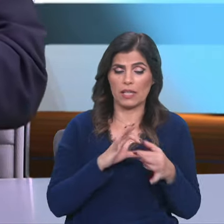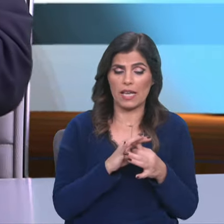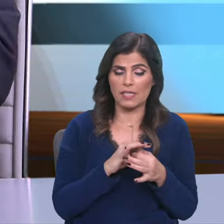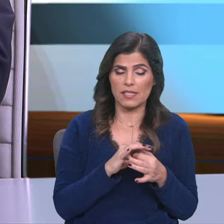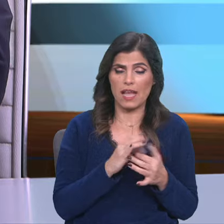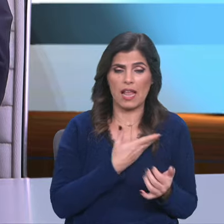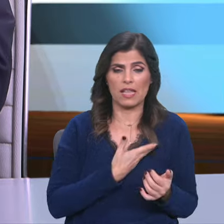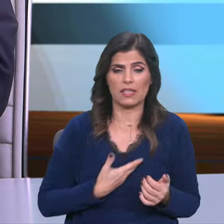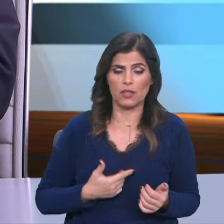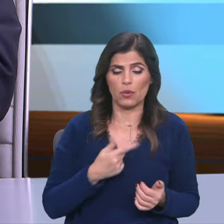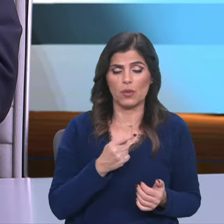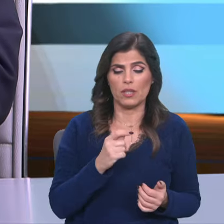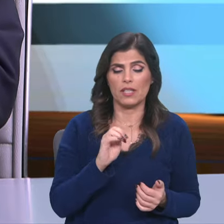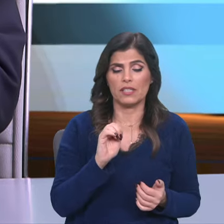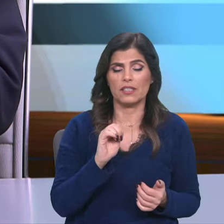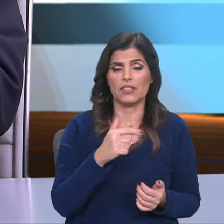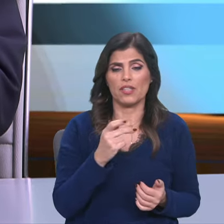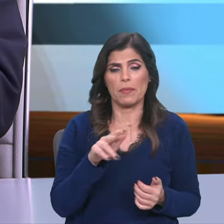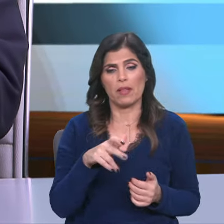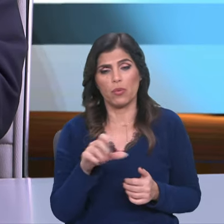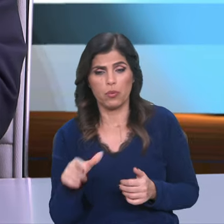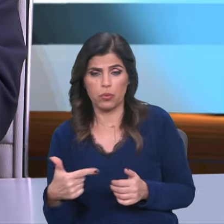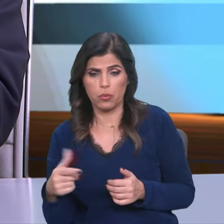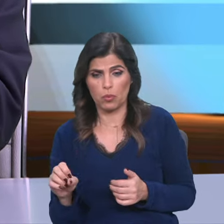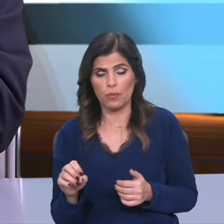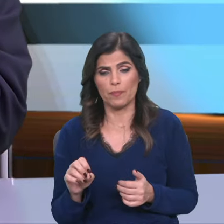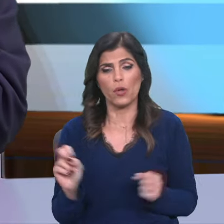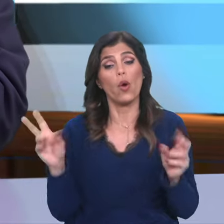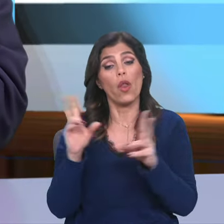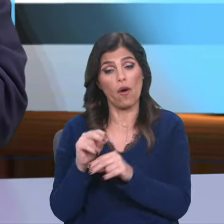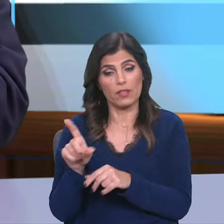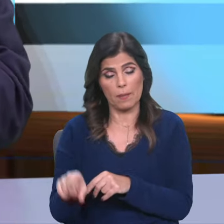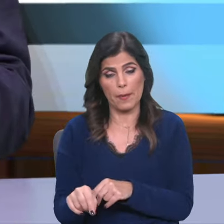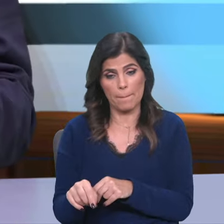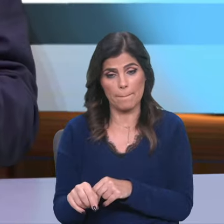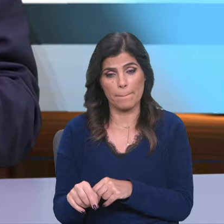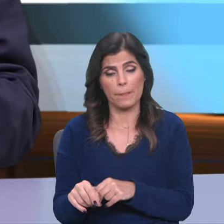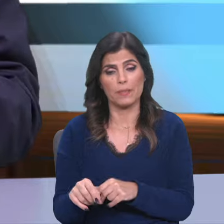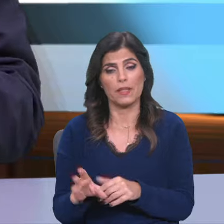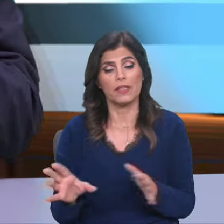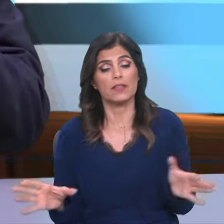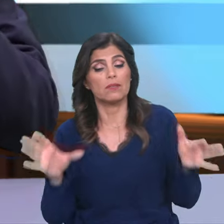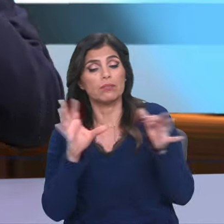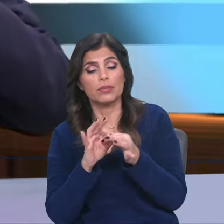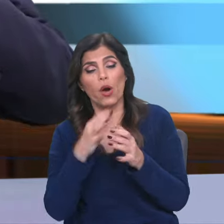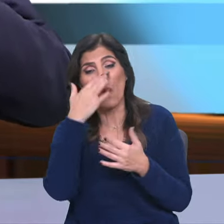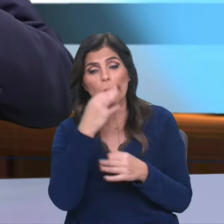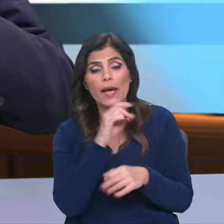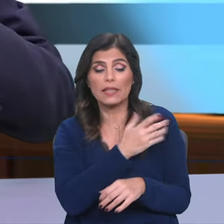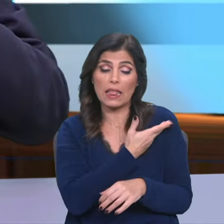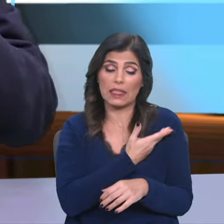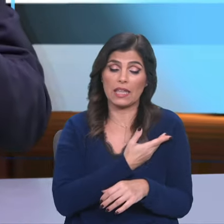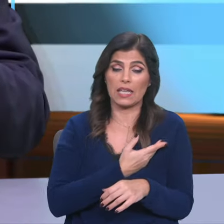E Novo Testamento, Nova Aliança, que vem completar a Antiga. Ou seja, aquilo que era em